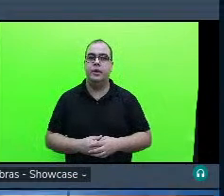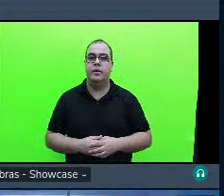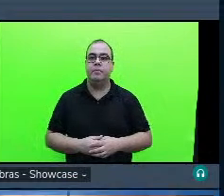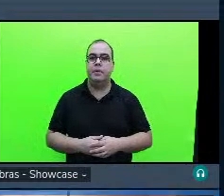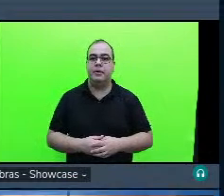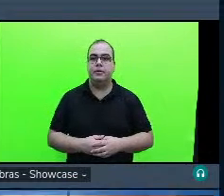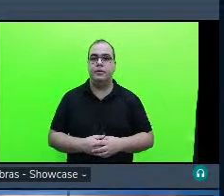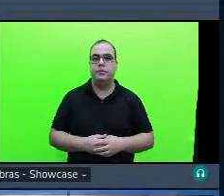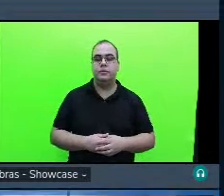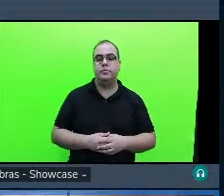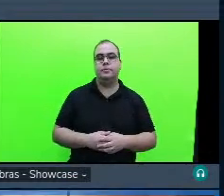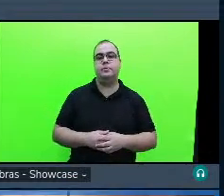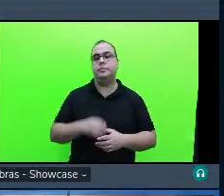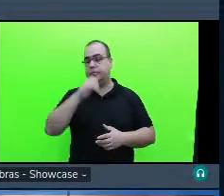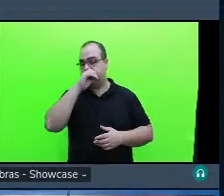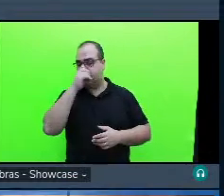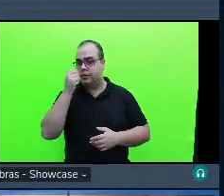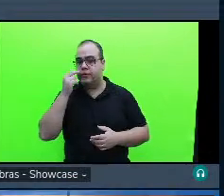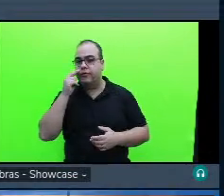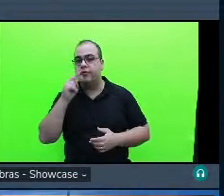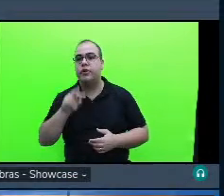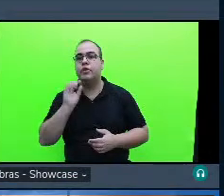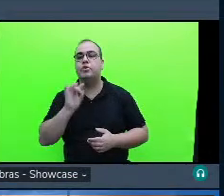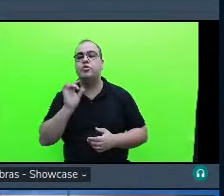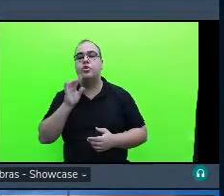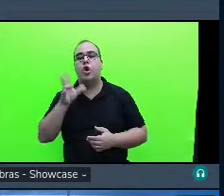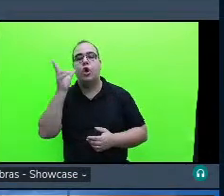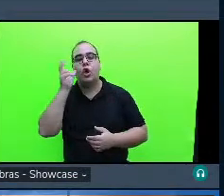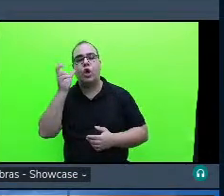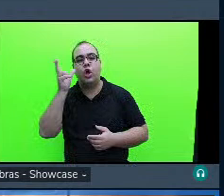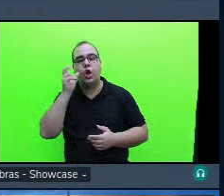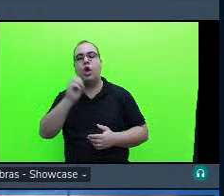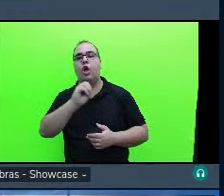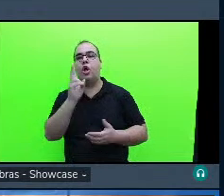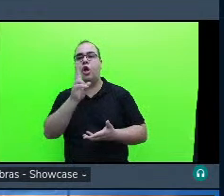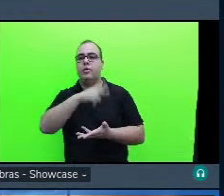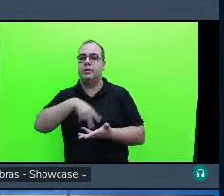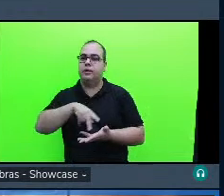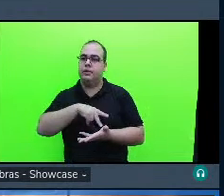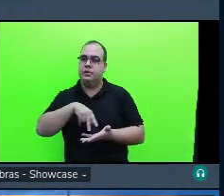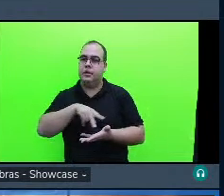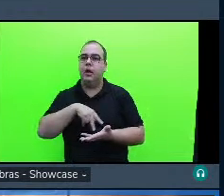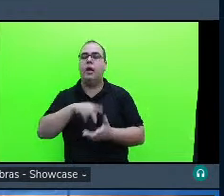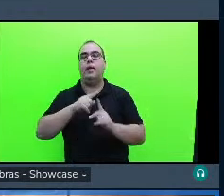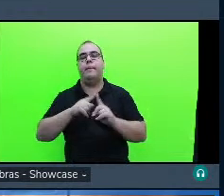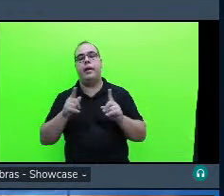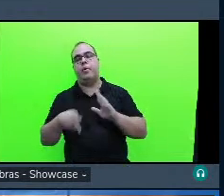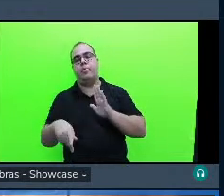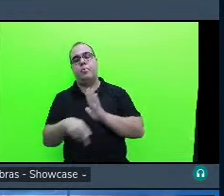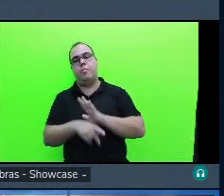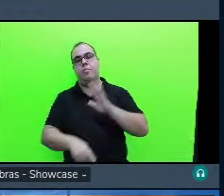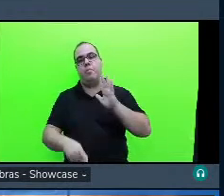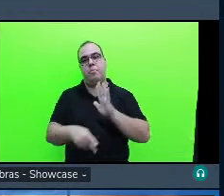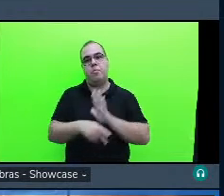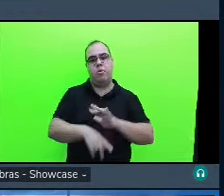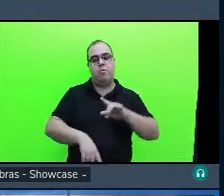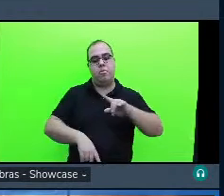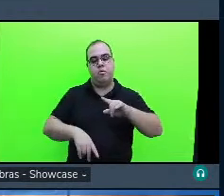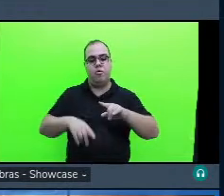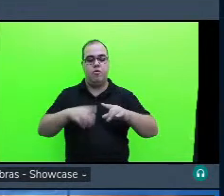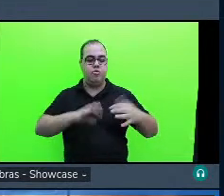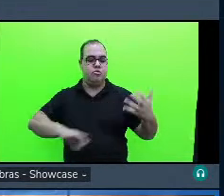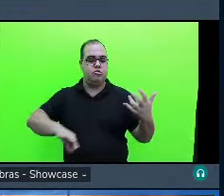não só ficar escutando e dançando mas eles criarem o seu próprio instrumento perceberem o ritmo